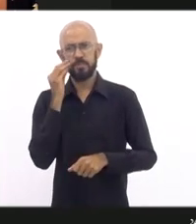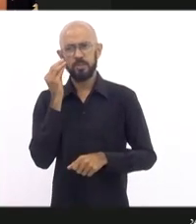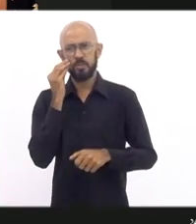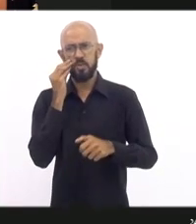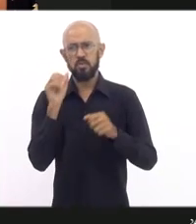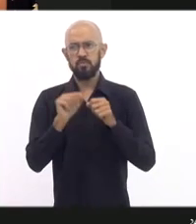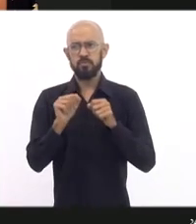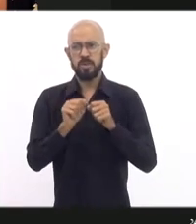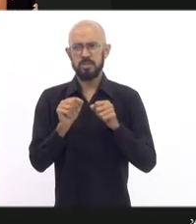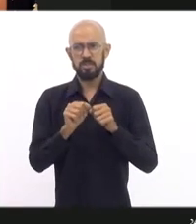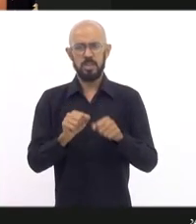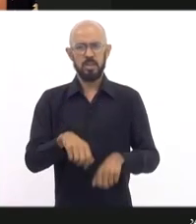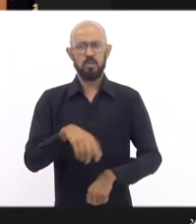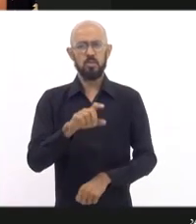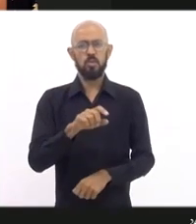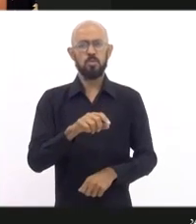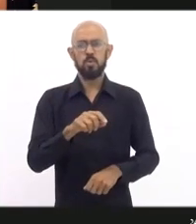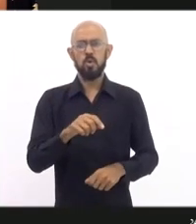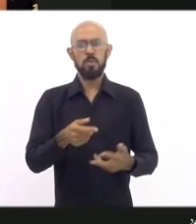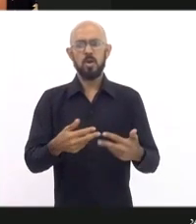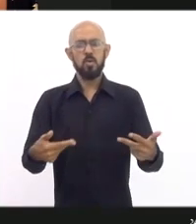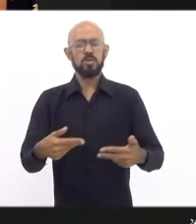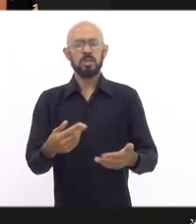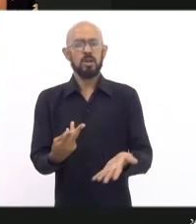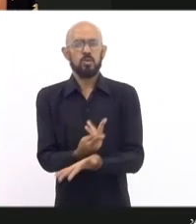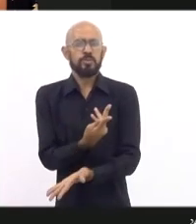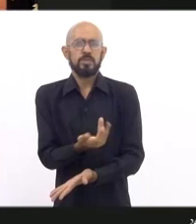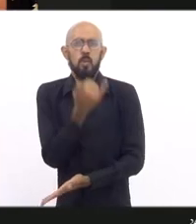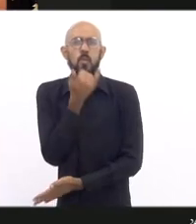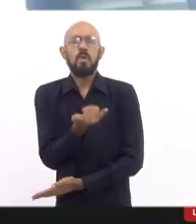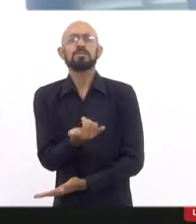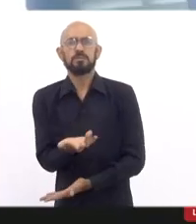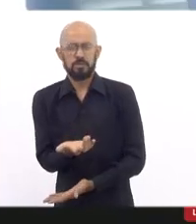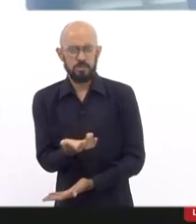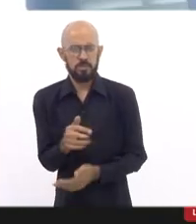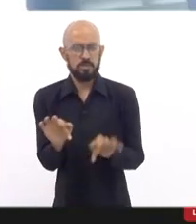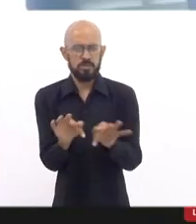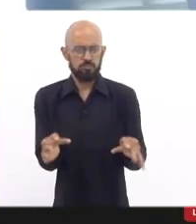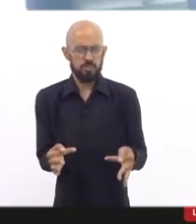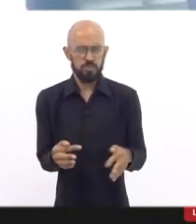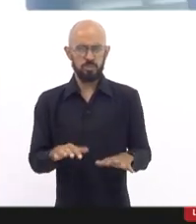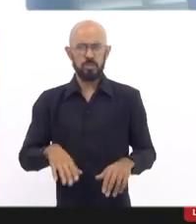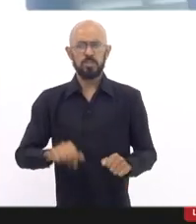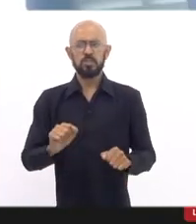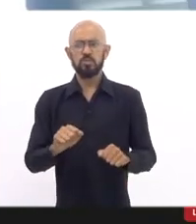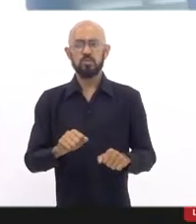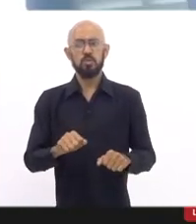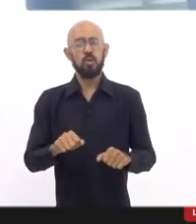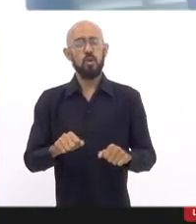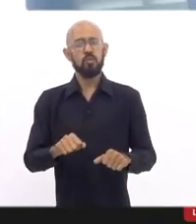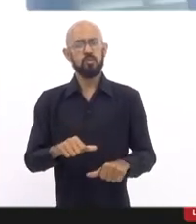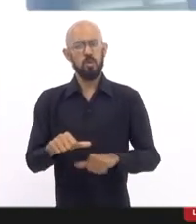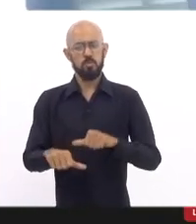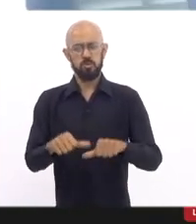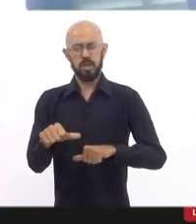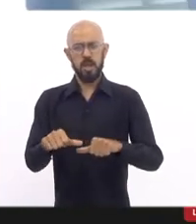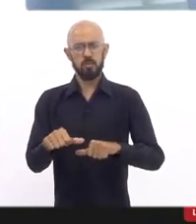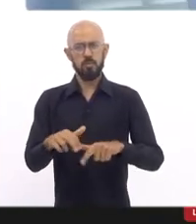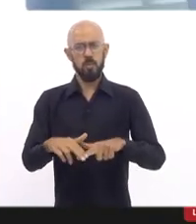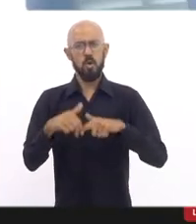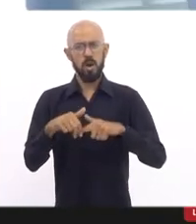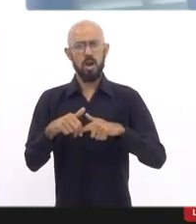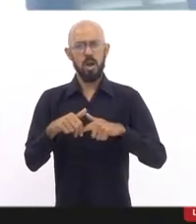doloso, não intencional. Isso, felizmente, foi revertido, graças à firme atuação da família do Durval,